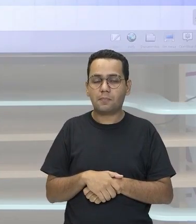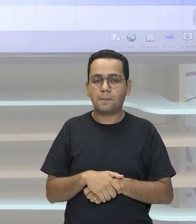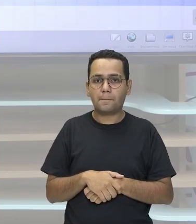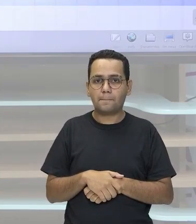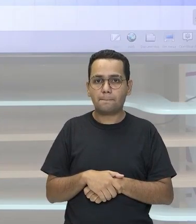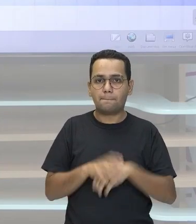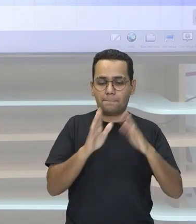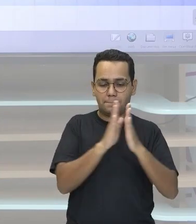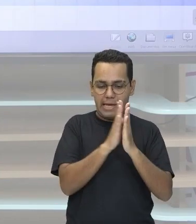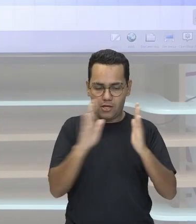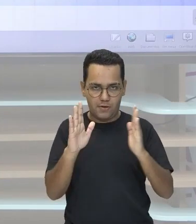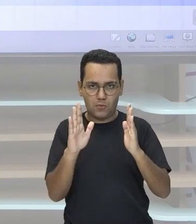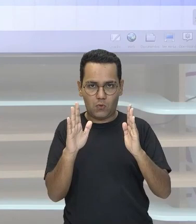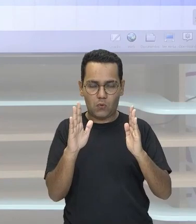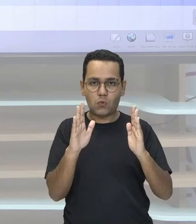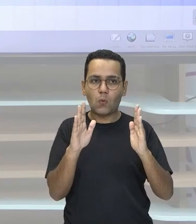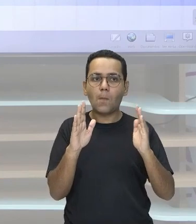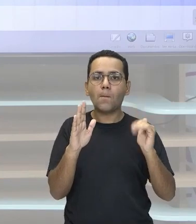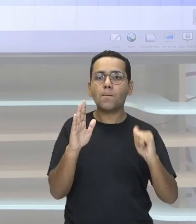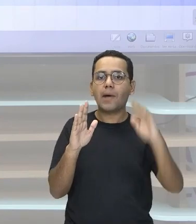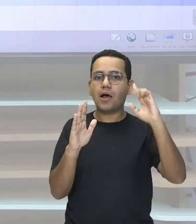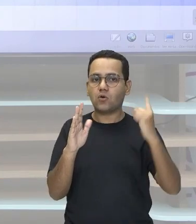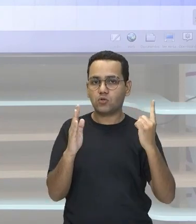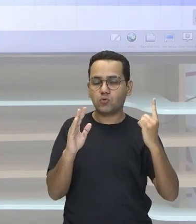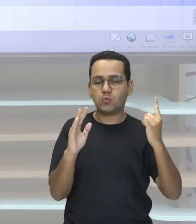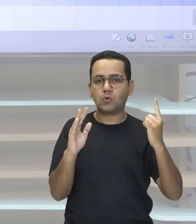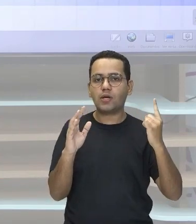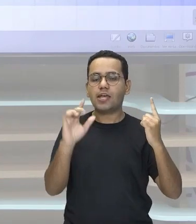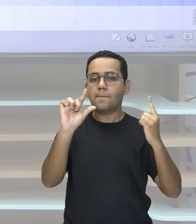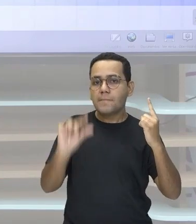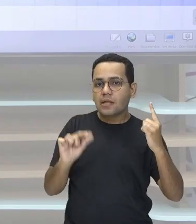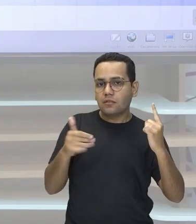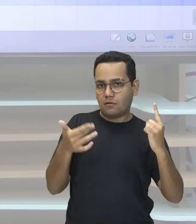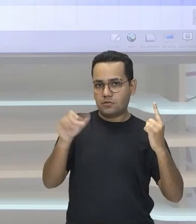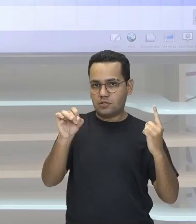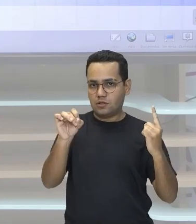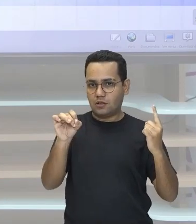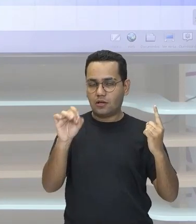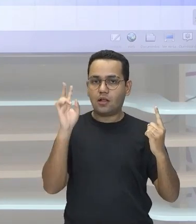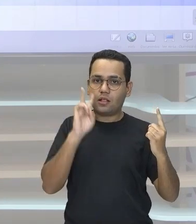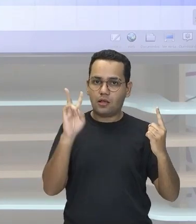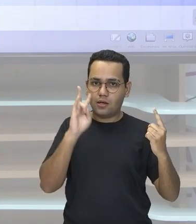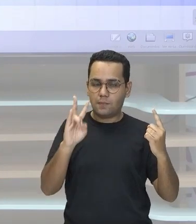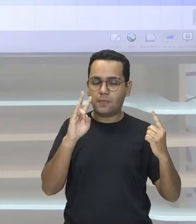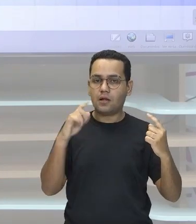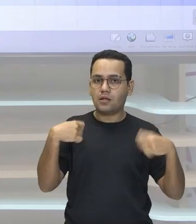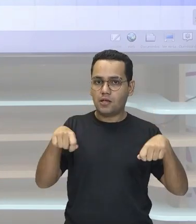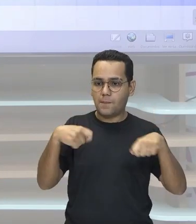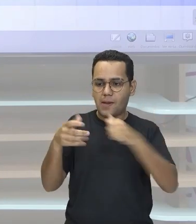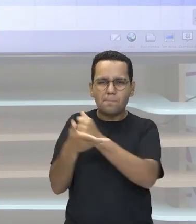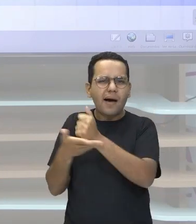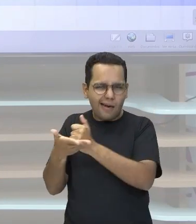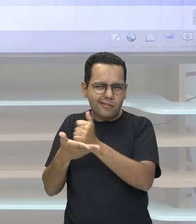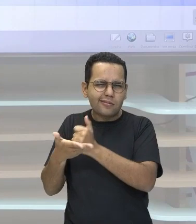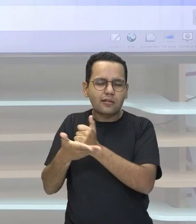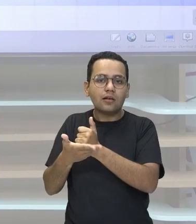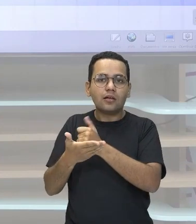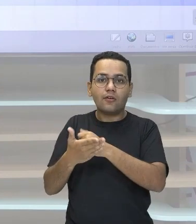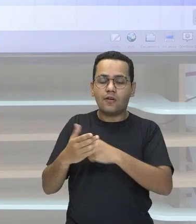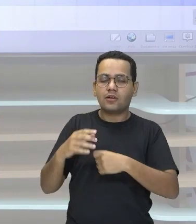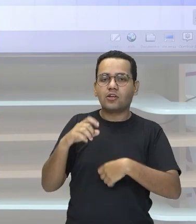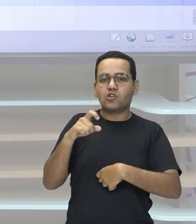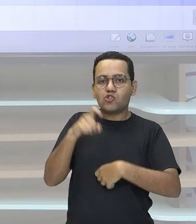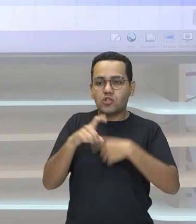Isso seguido de uma potência de base 10 Elevado a um expoente